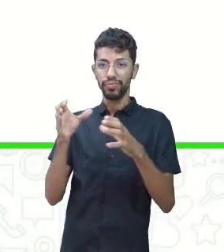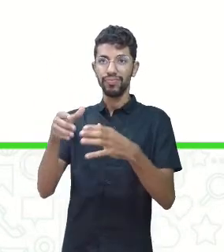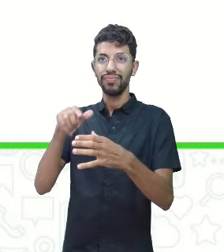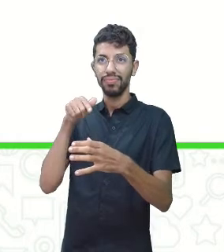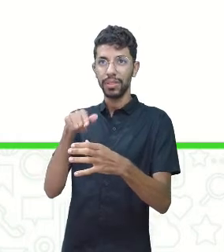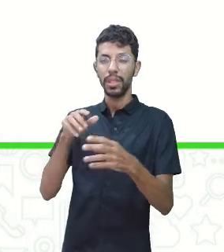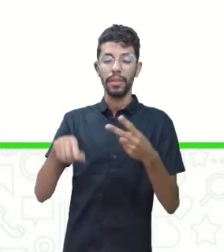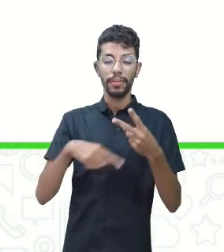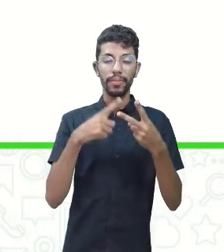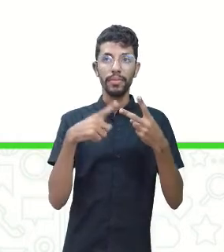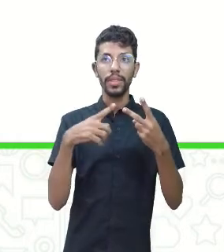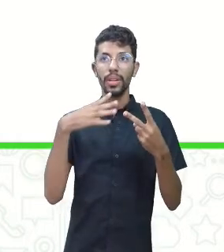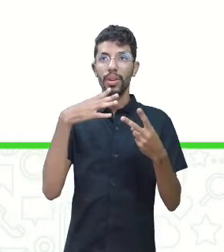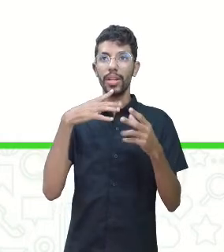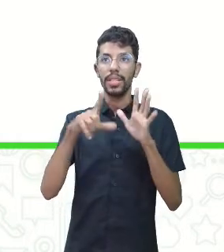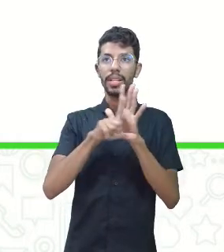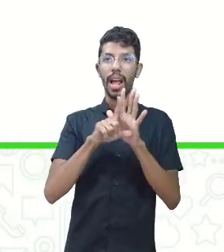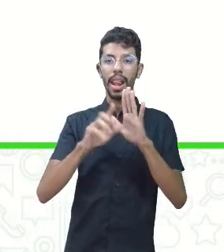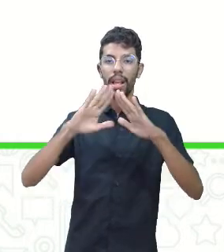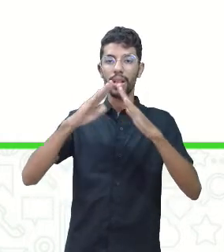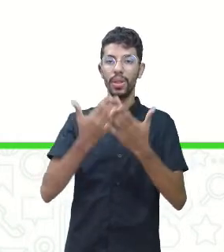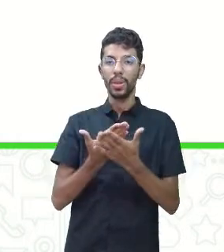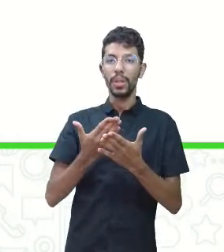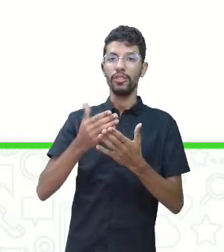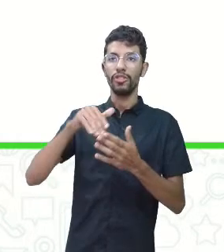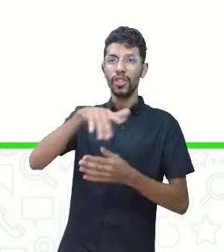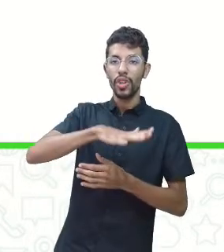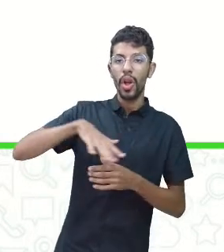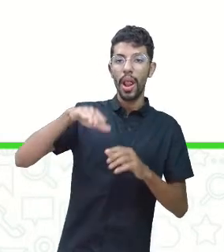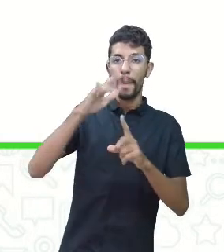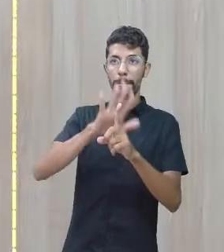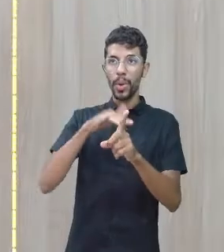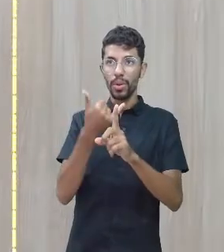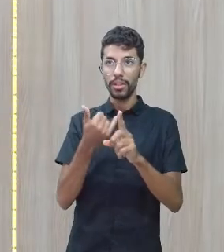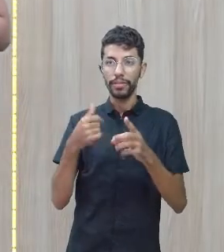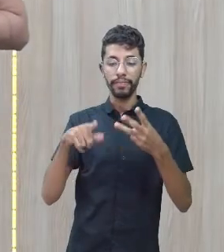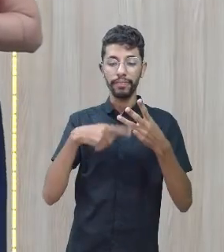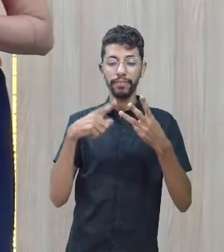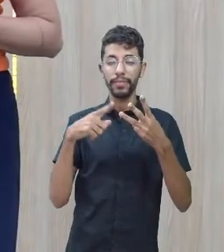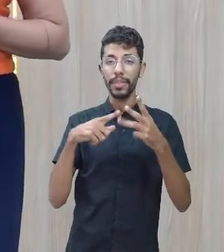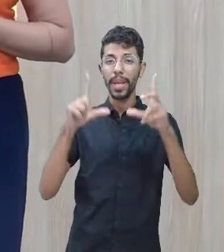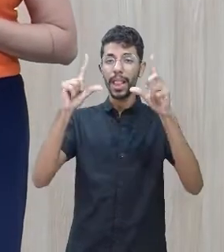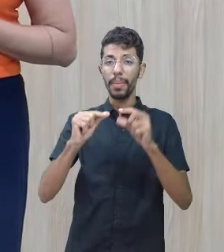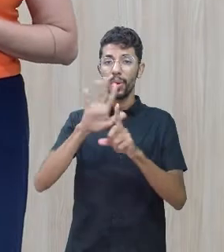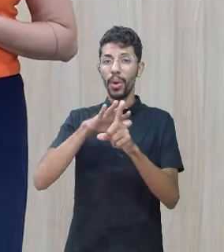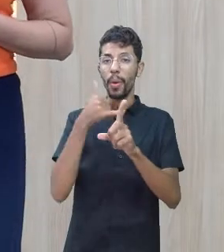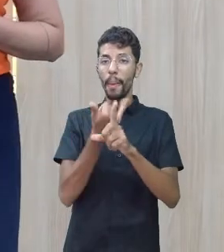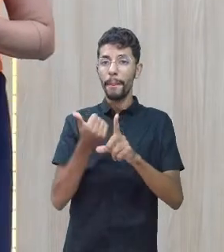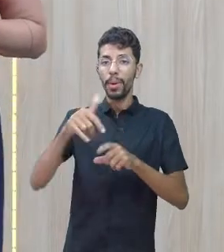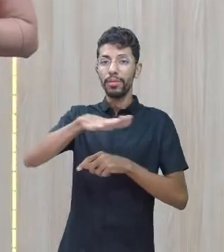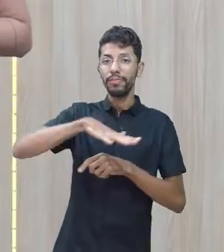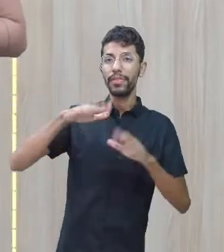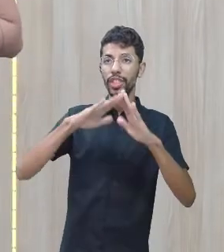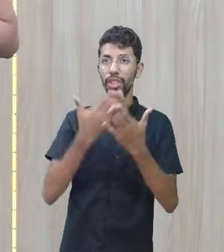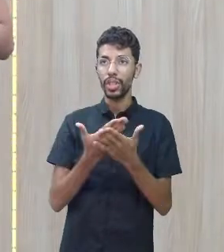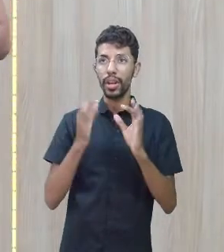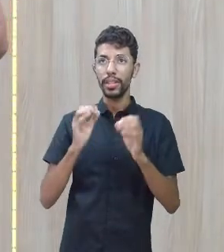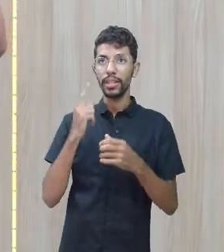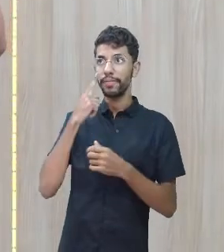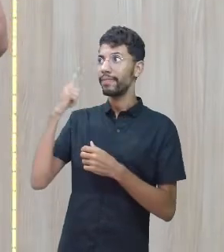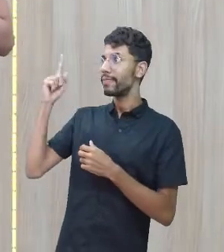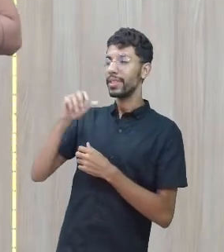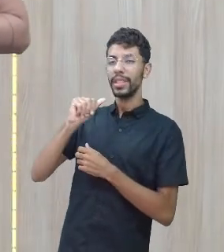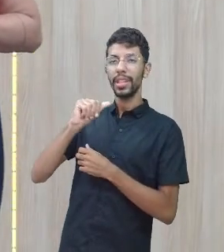minimizar casos de bullying no ambiente escolar. A nossa acolhida, eu trouxe uma frase de Charlie